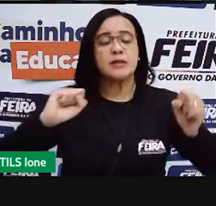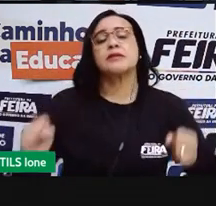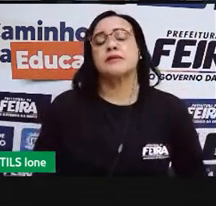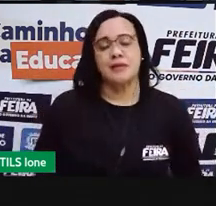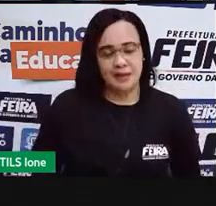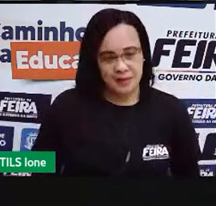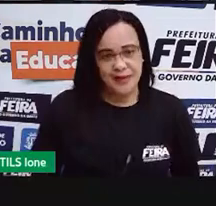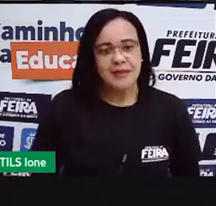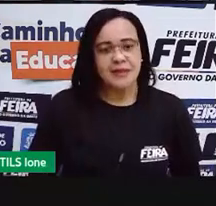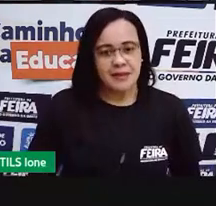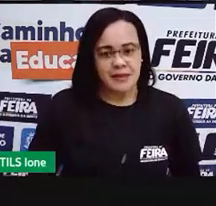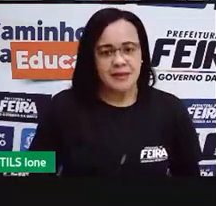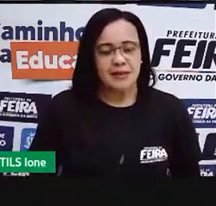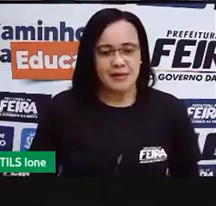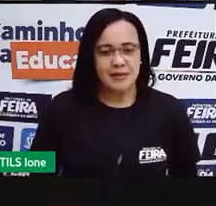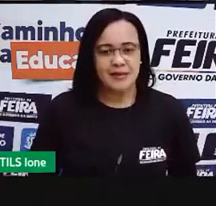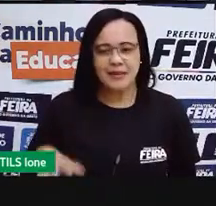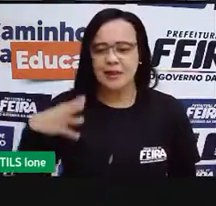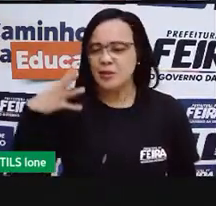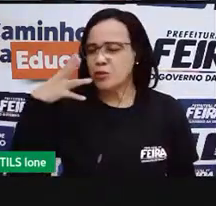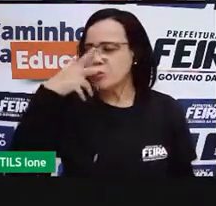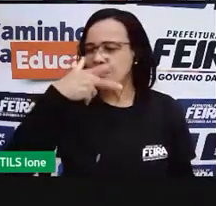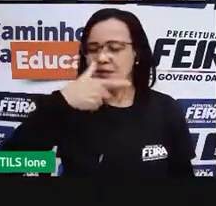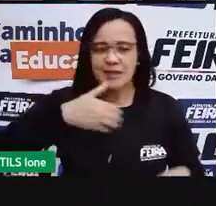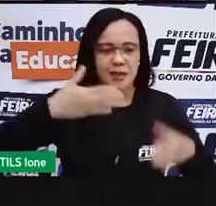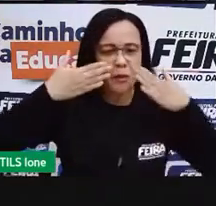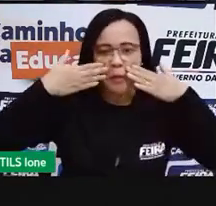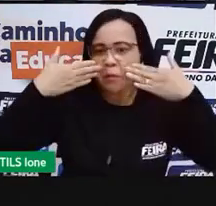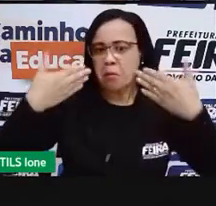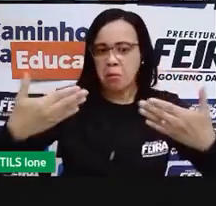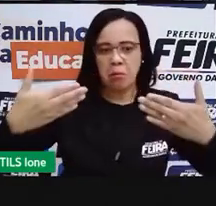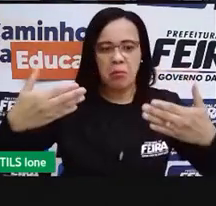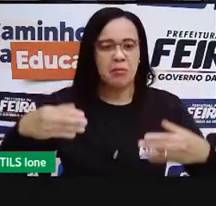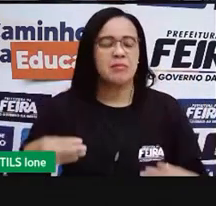Tornando ela um destaque na Avenida.